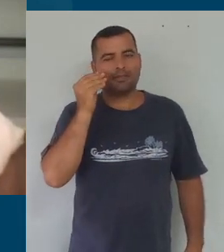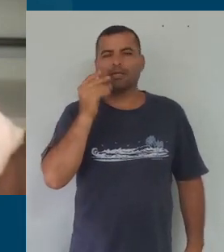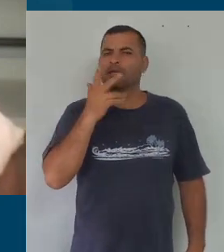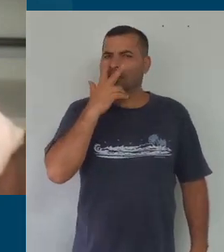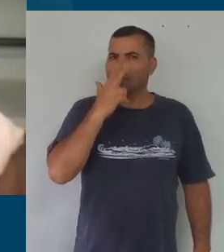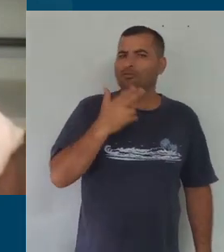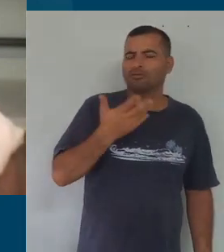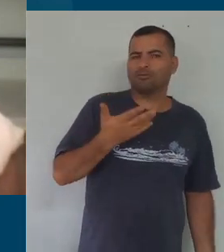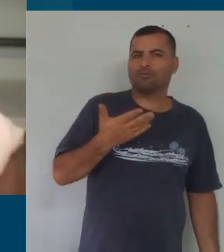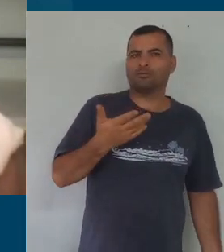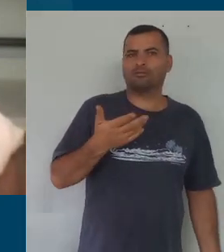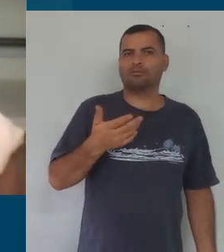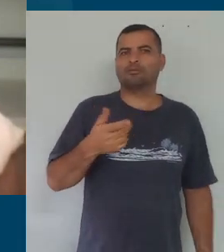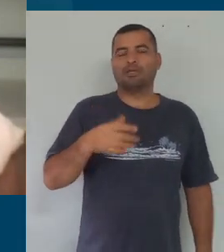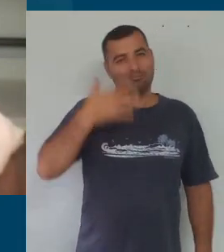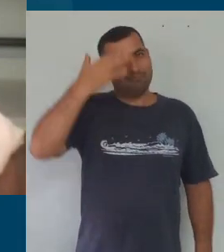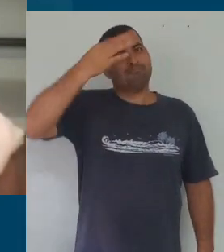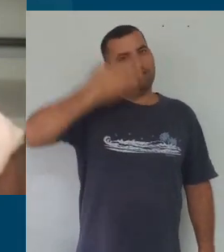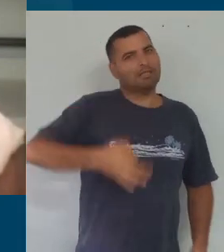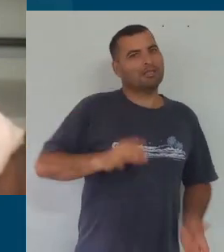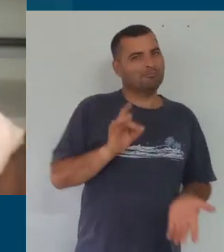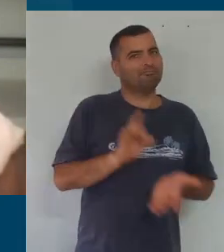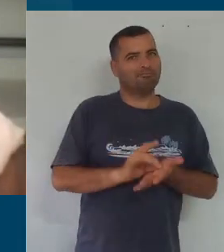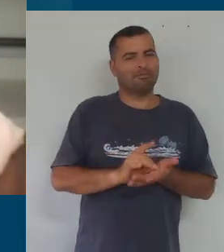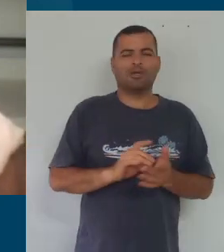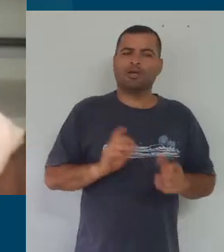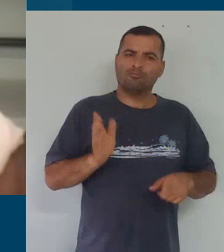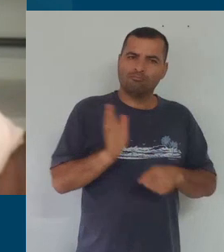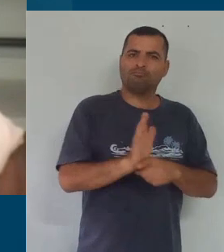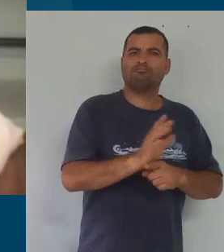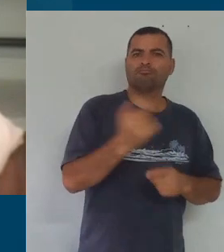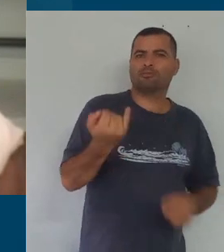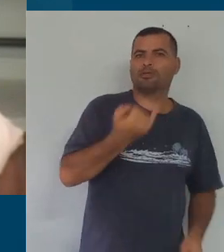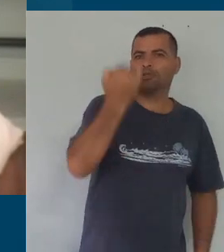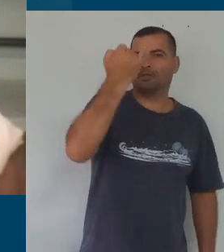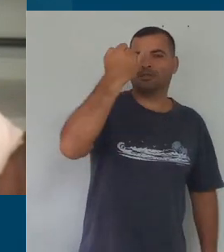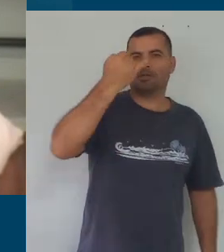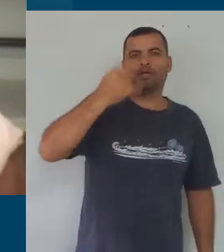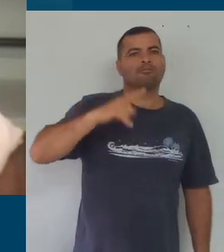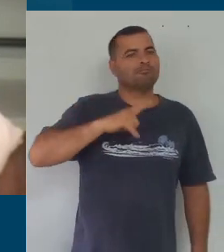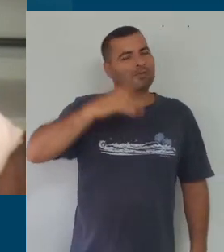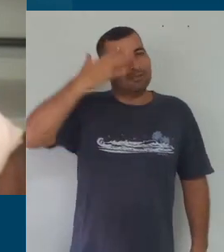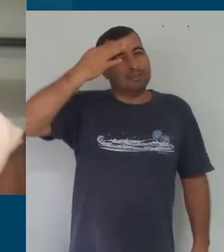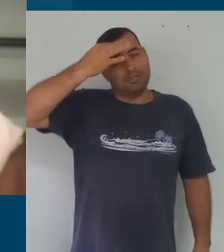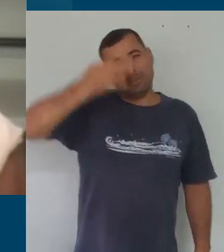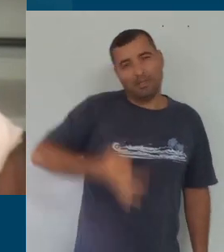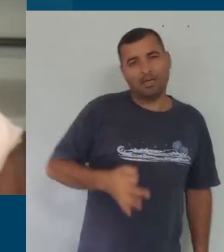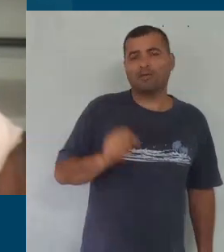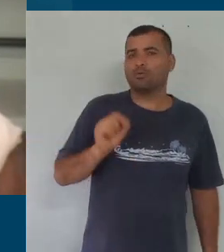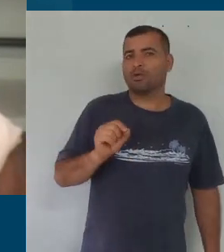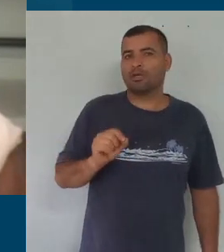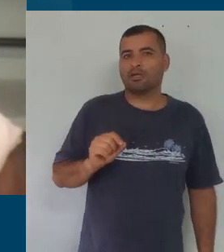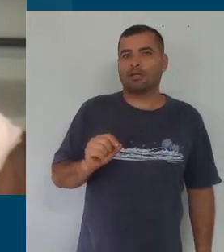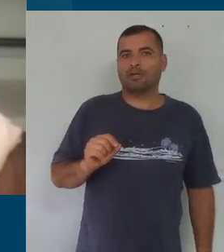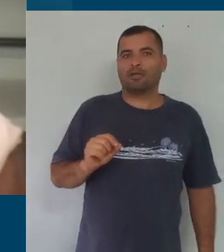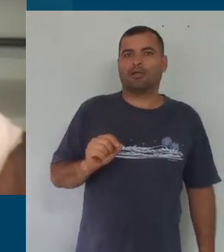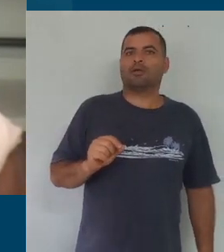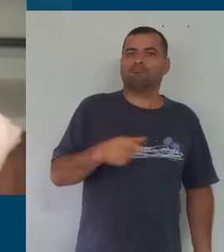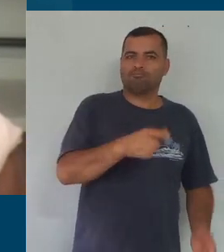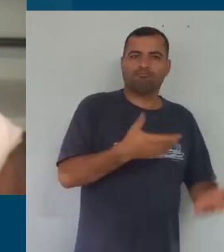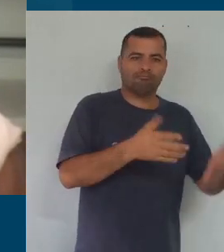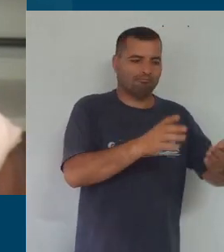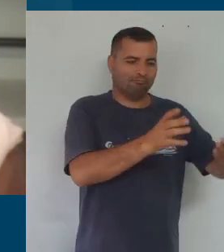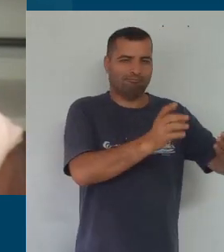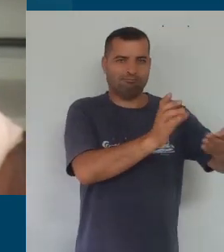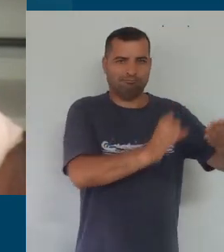acho não, tenho certeza que isso é uma contribuição importante, tenho também convicção de que esse produto, o produto desse